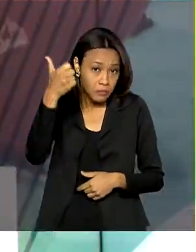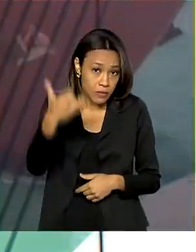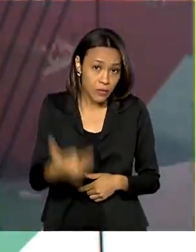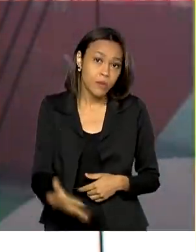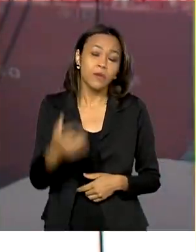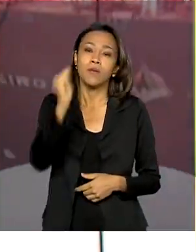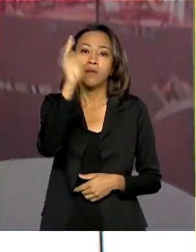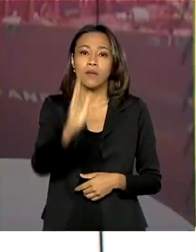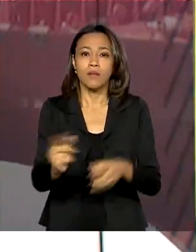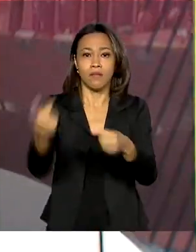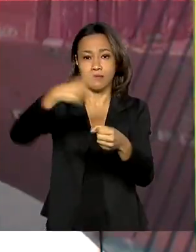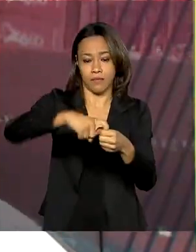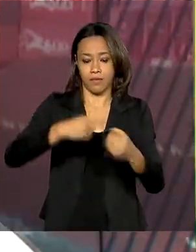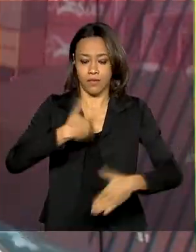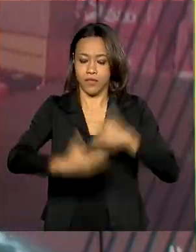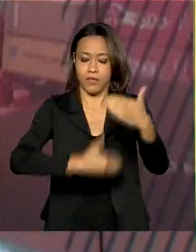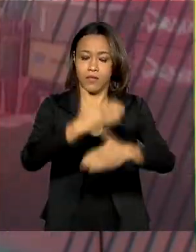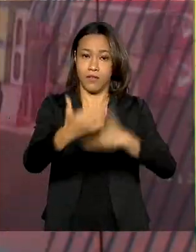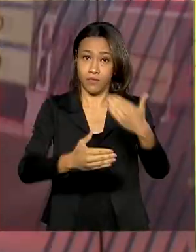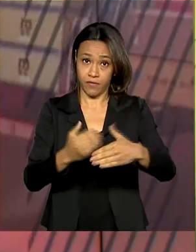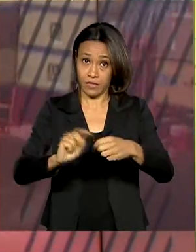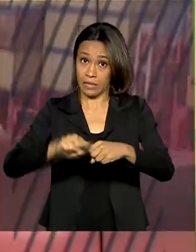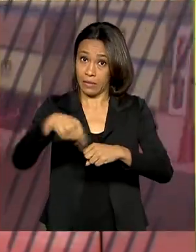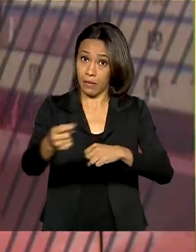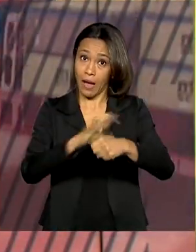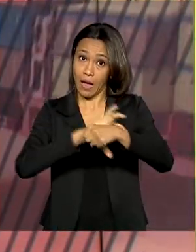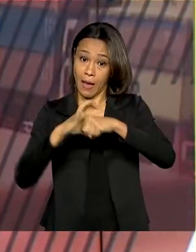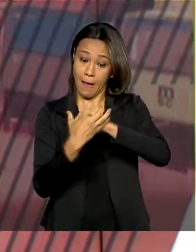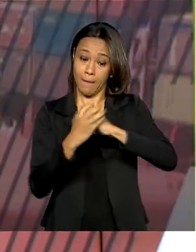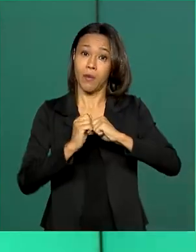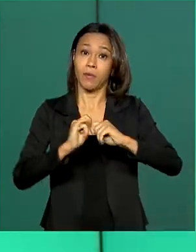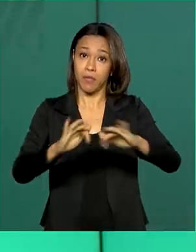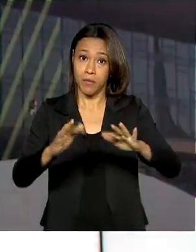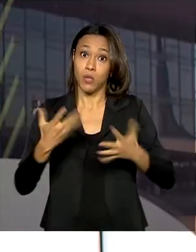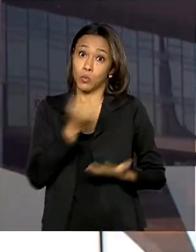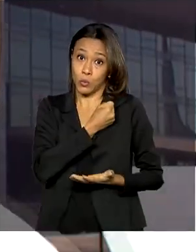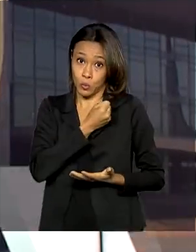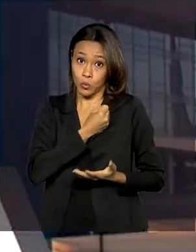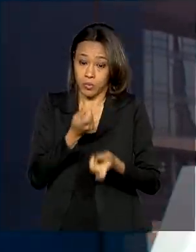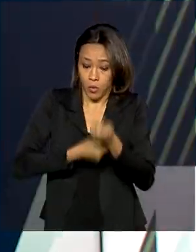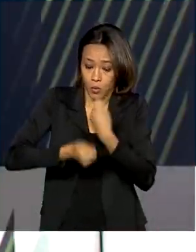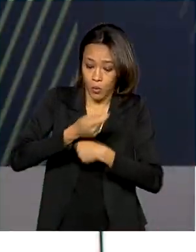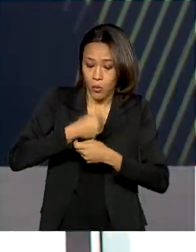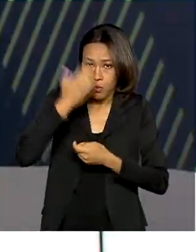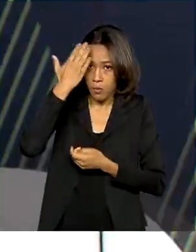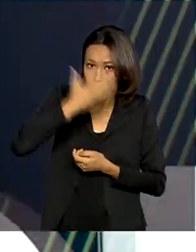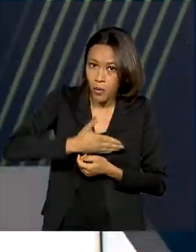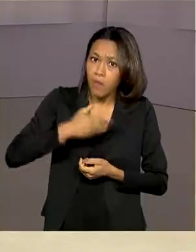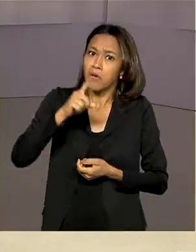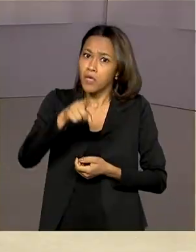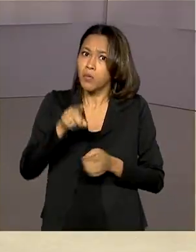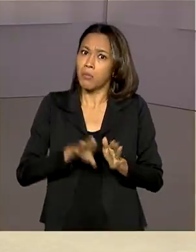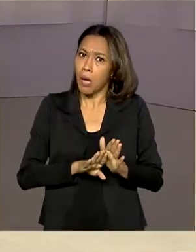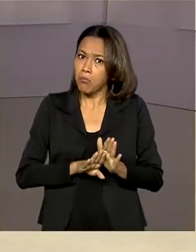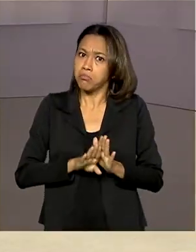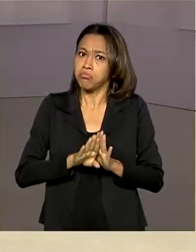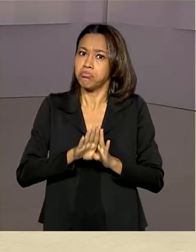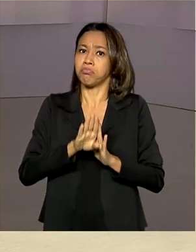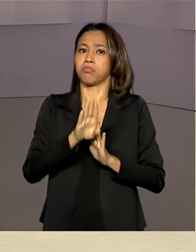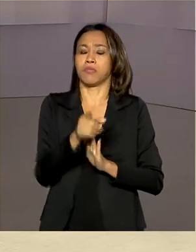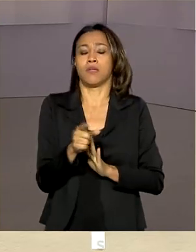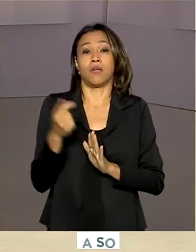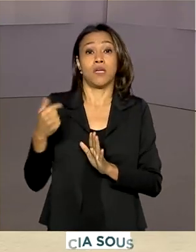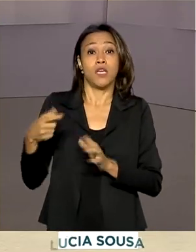voltando a crescer após a pandemia. Segundo ele, os números da economia mostram o chamado crescimento em V. Dados do